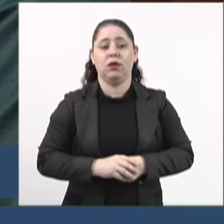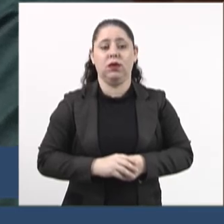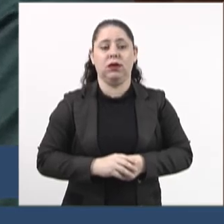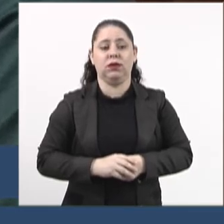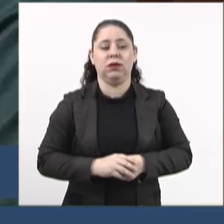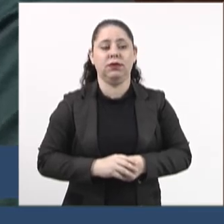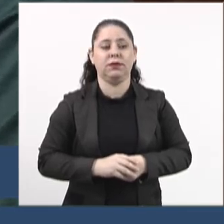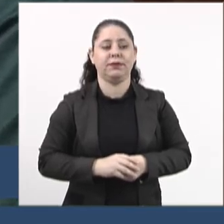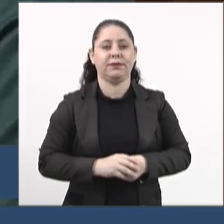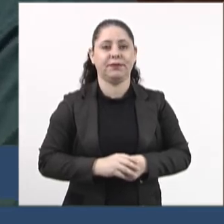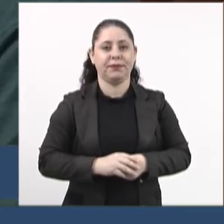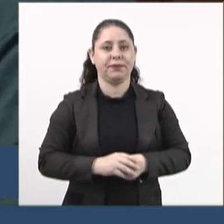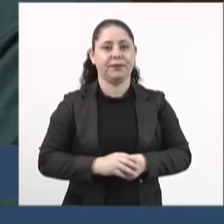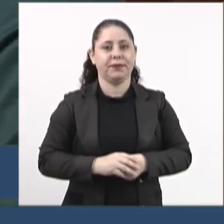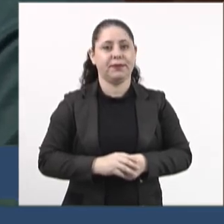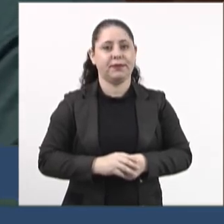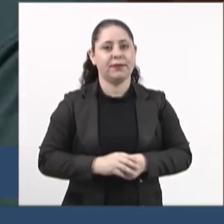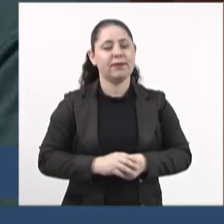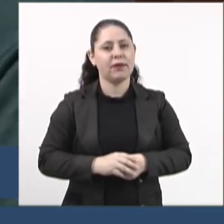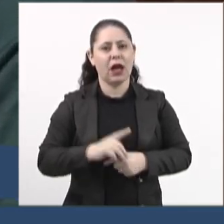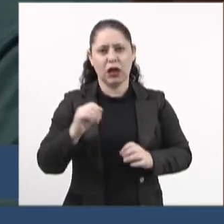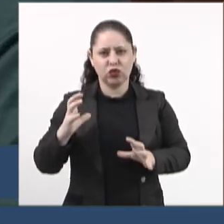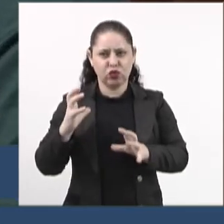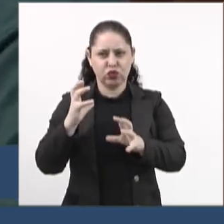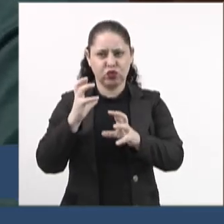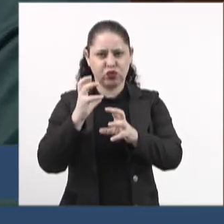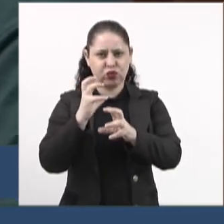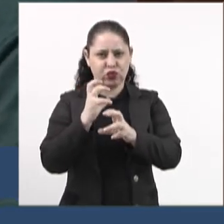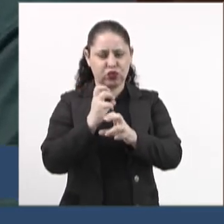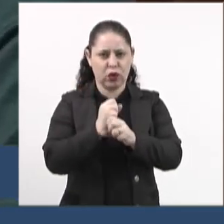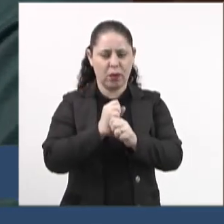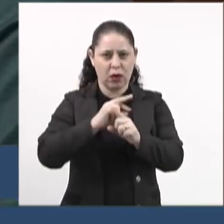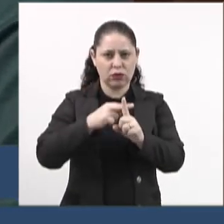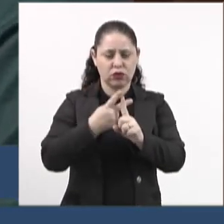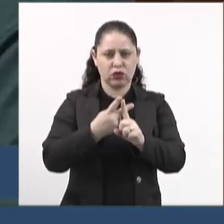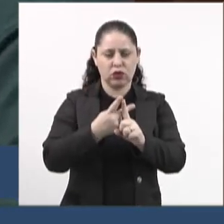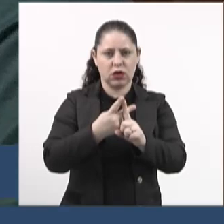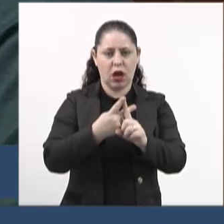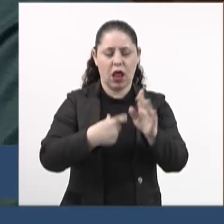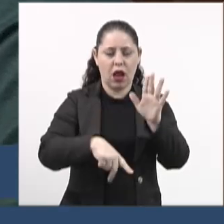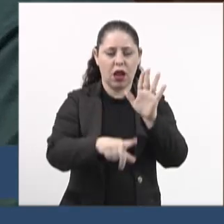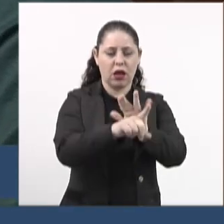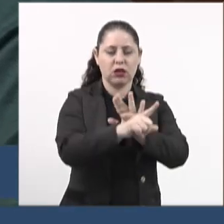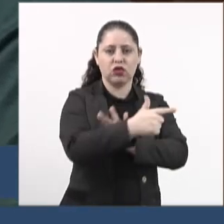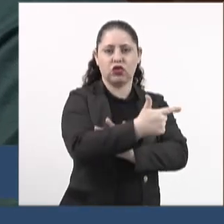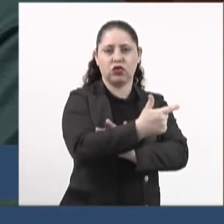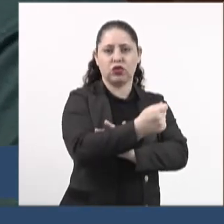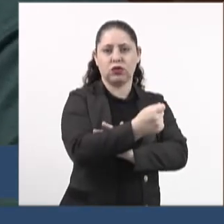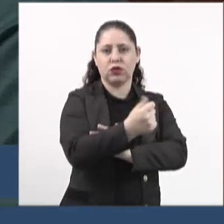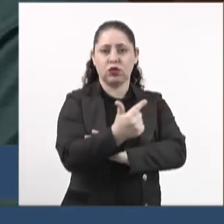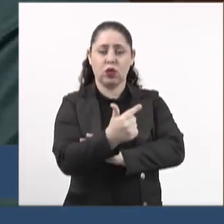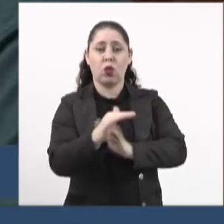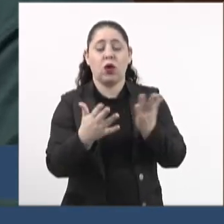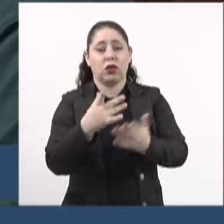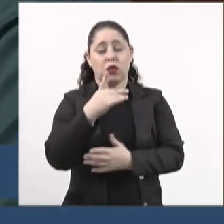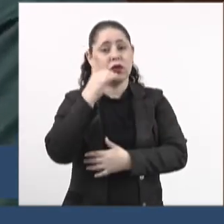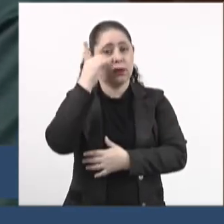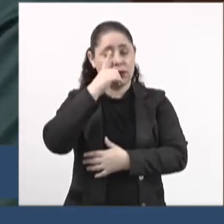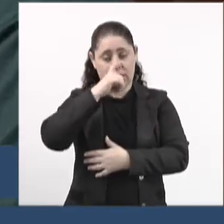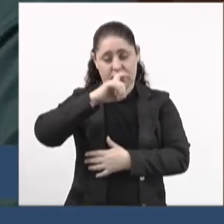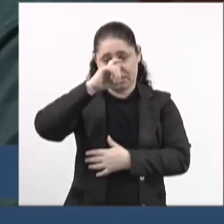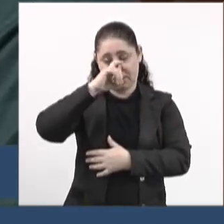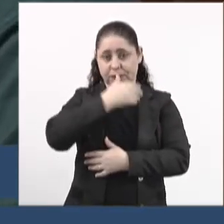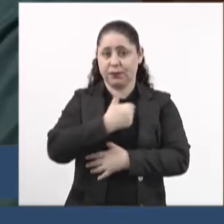E aí ele quer somar um adicional de função de uma lei de 2002, de quando o deputado Zeca ainda era